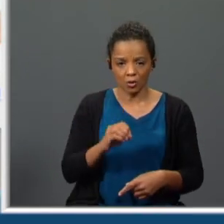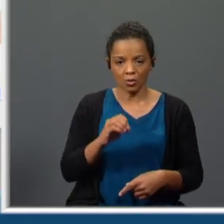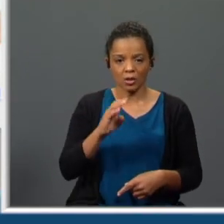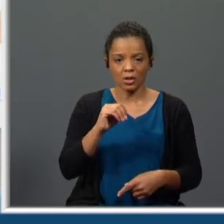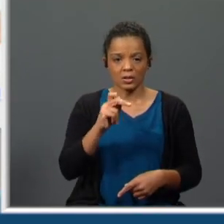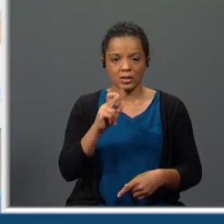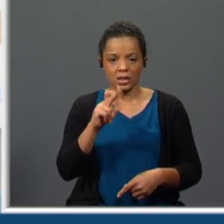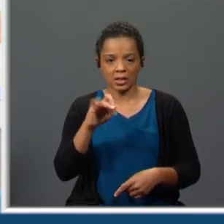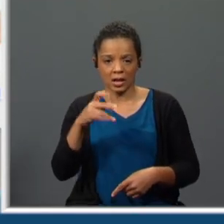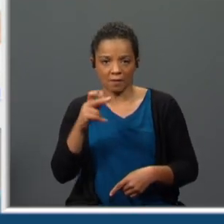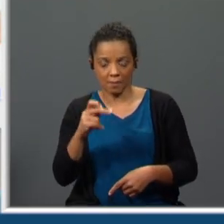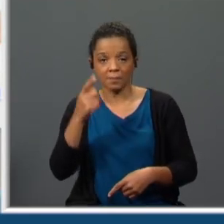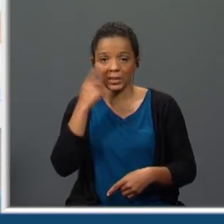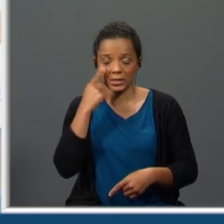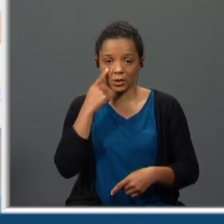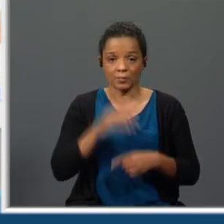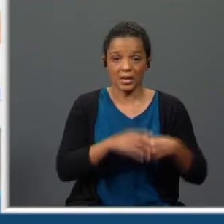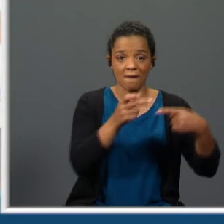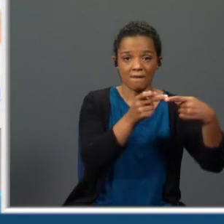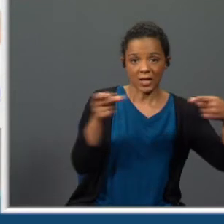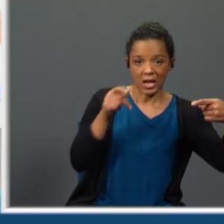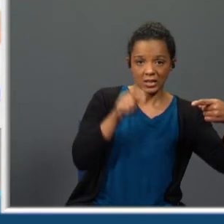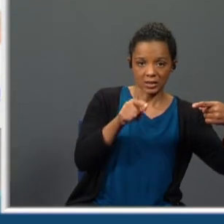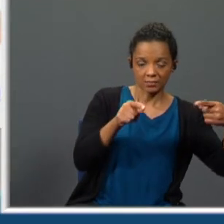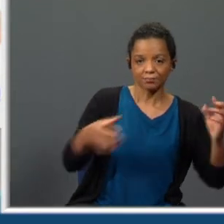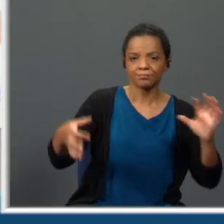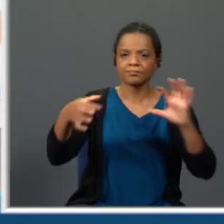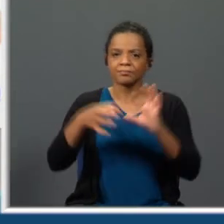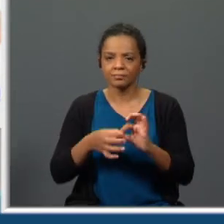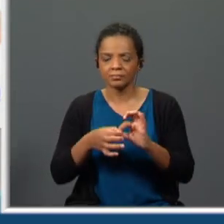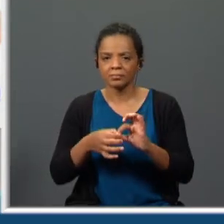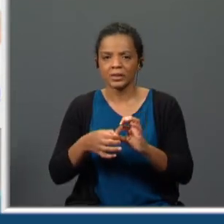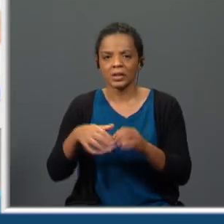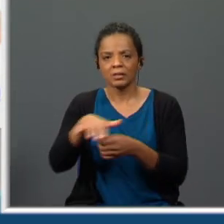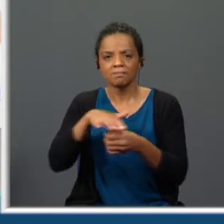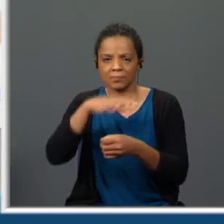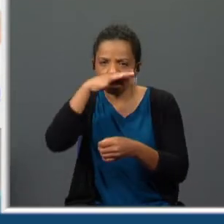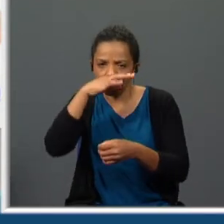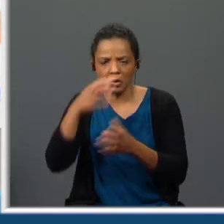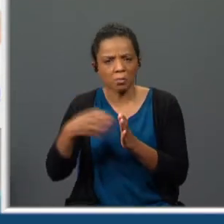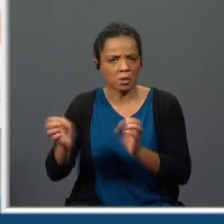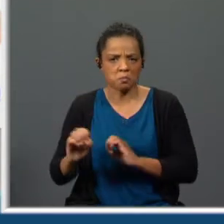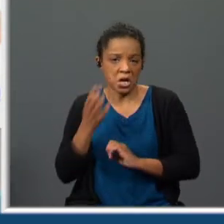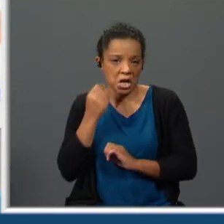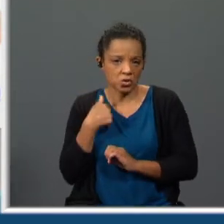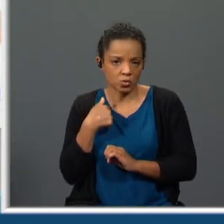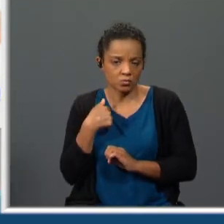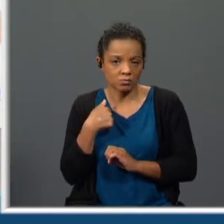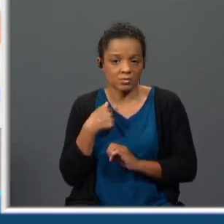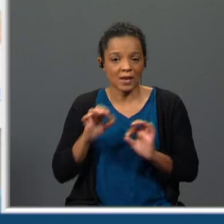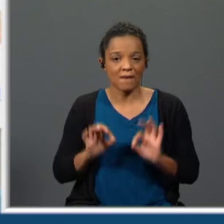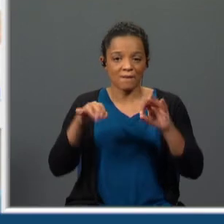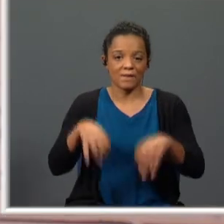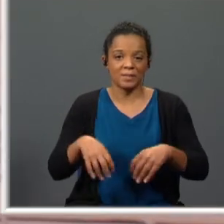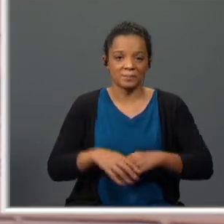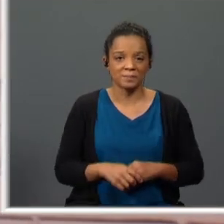não te esqueças tens que relacionar a afirmação com a cena da alcoviteira não me parece complicado e chegamos